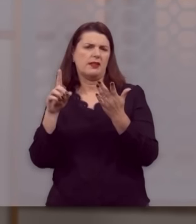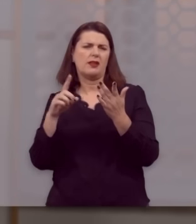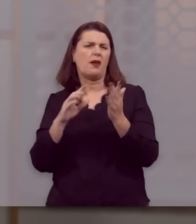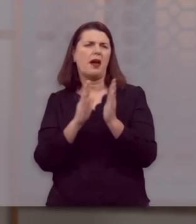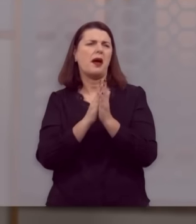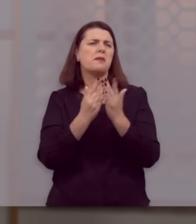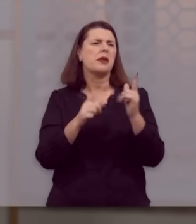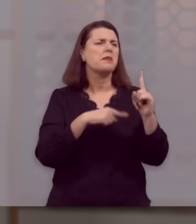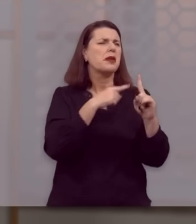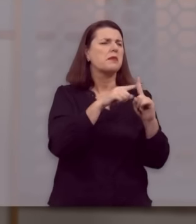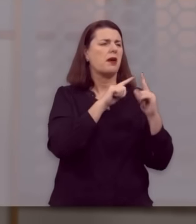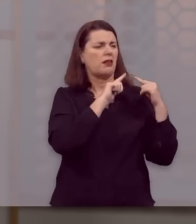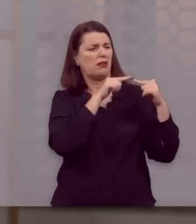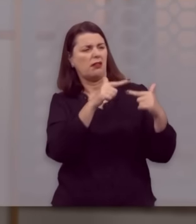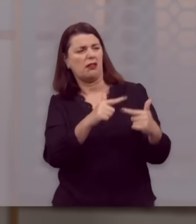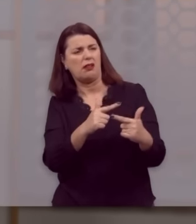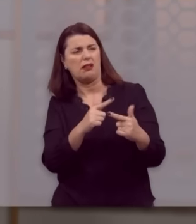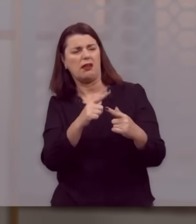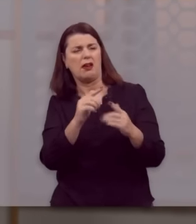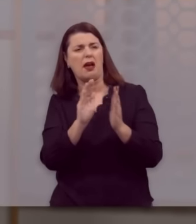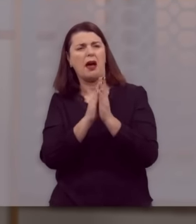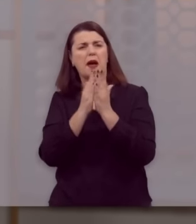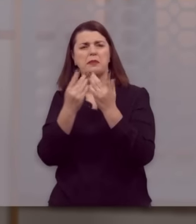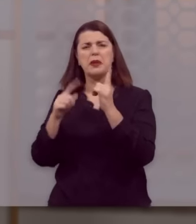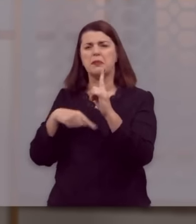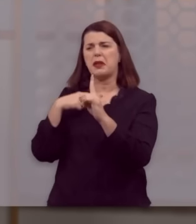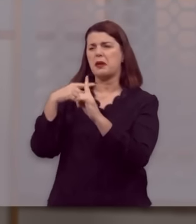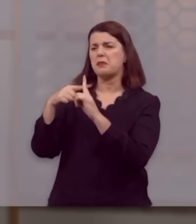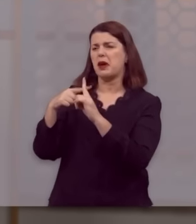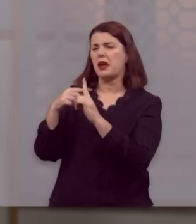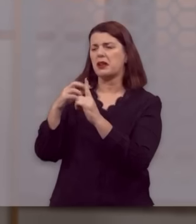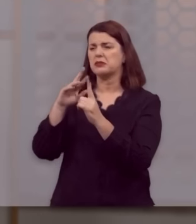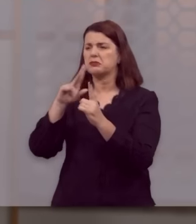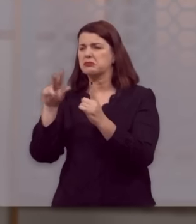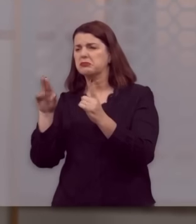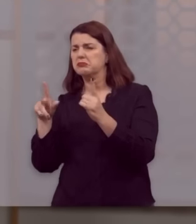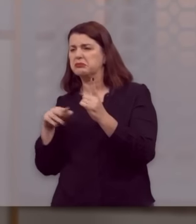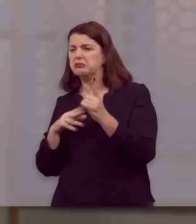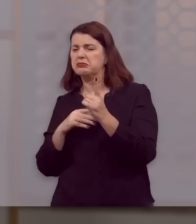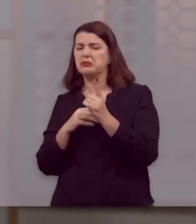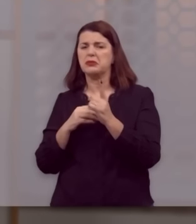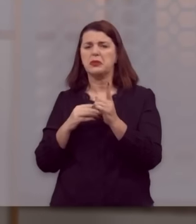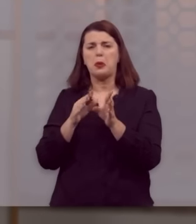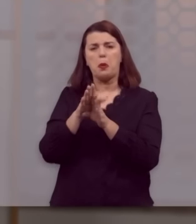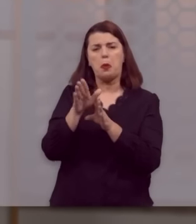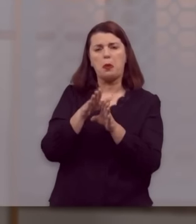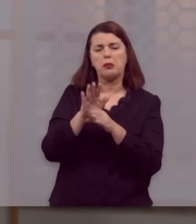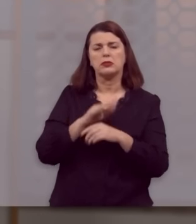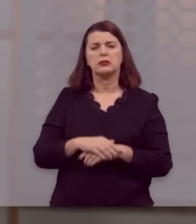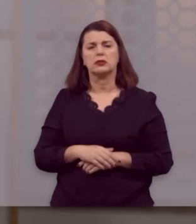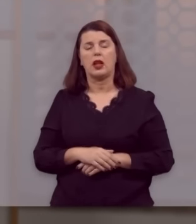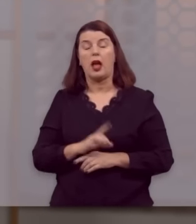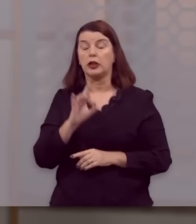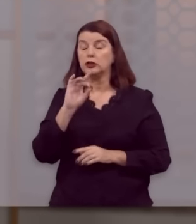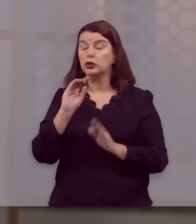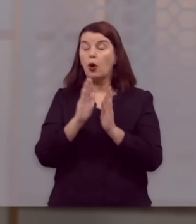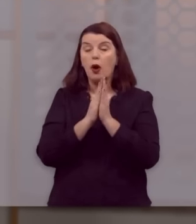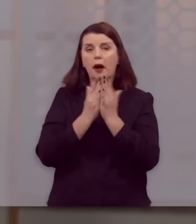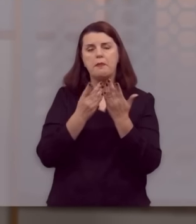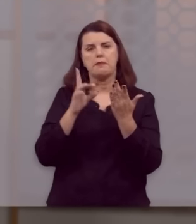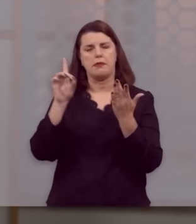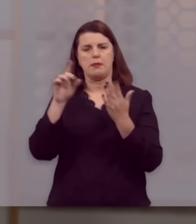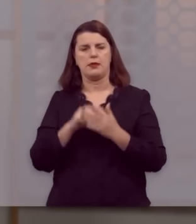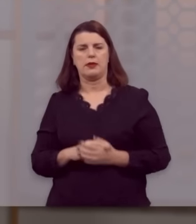tradição. Não é a Bíblia mais o cânon, este ou daquele concílio. É só a Bíblia.